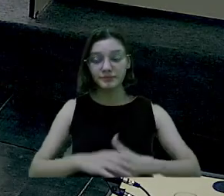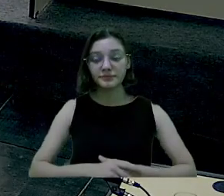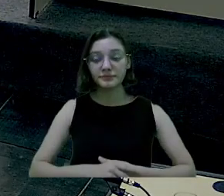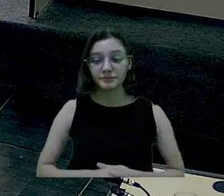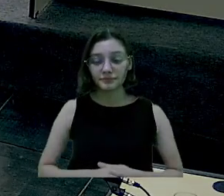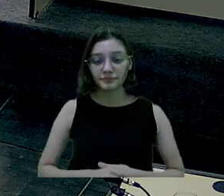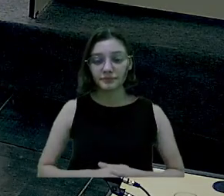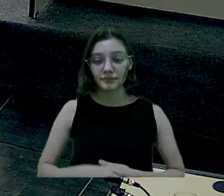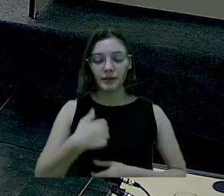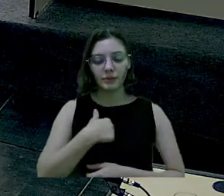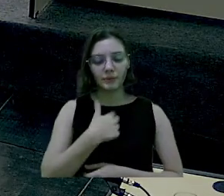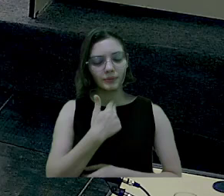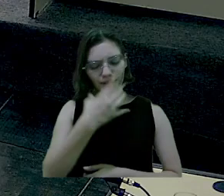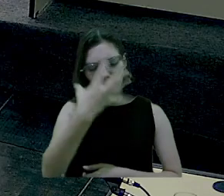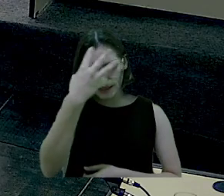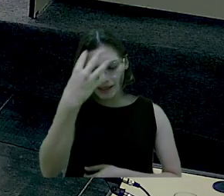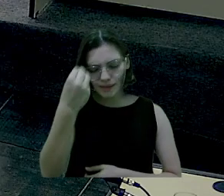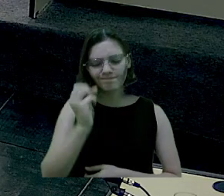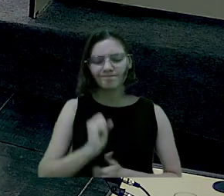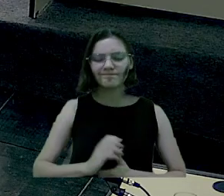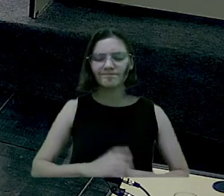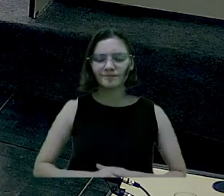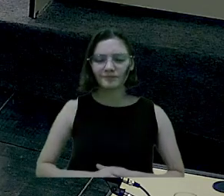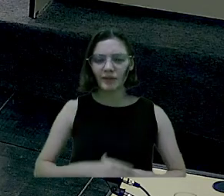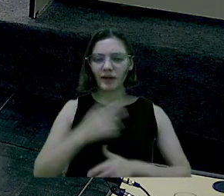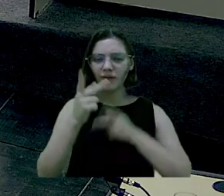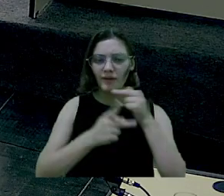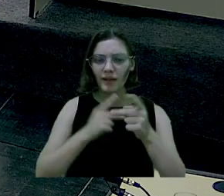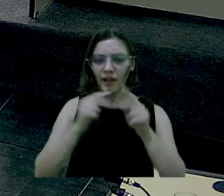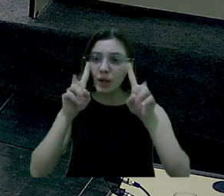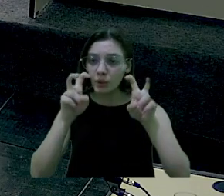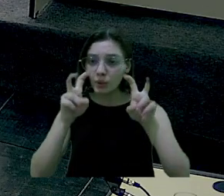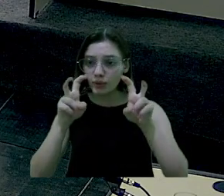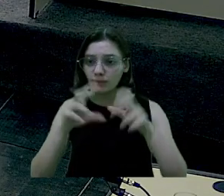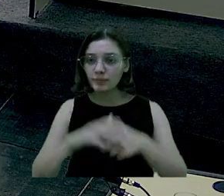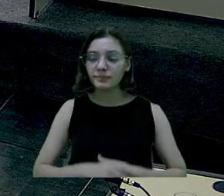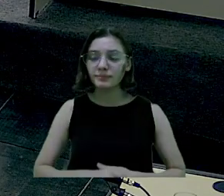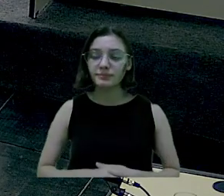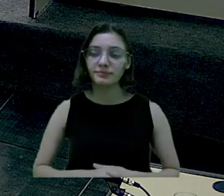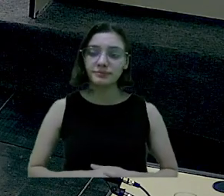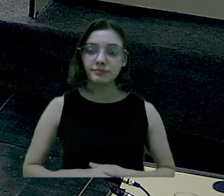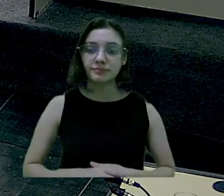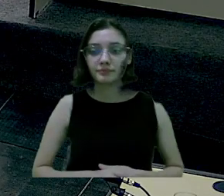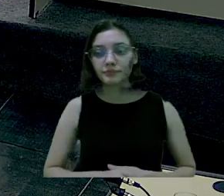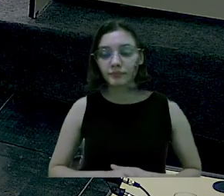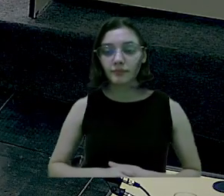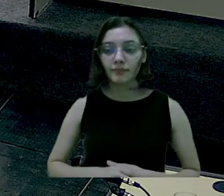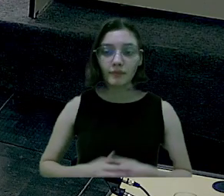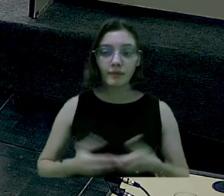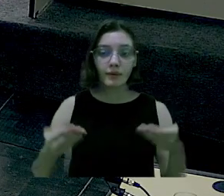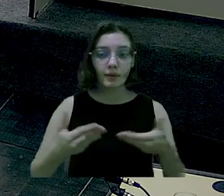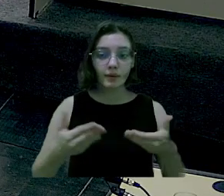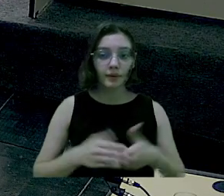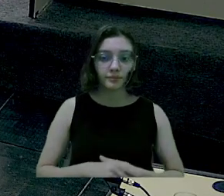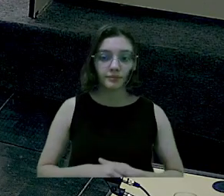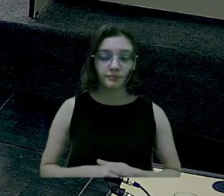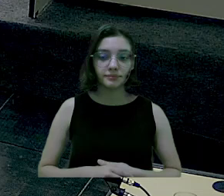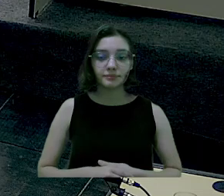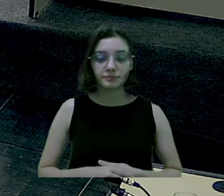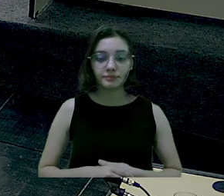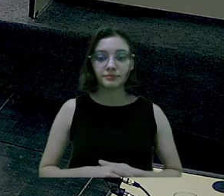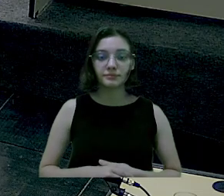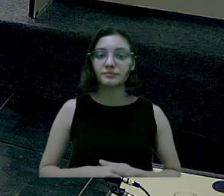Eu não poderia deixar de tomar a palavra nessa sessão